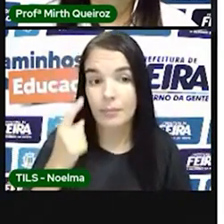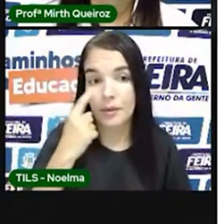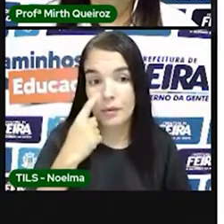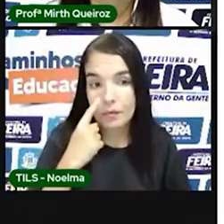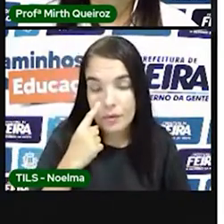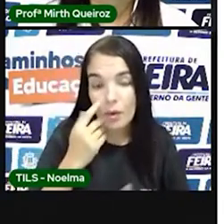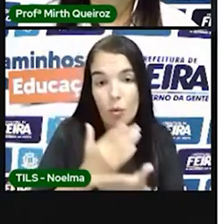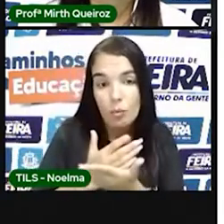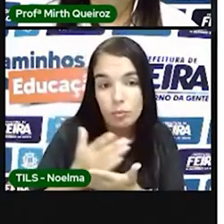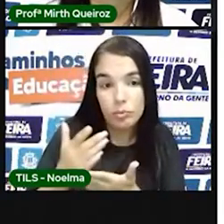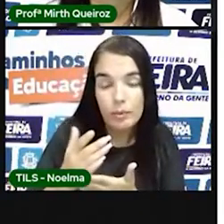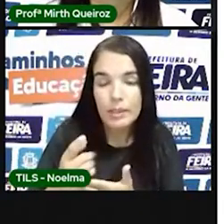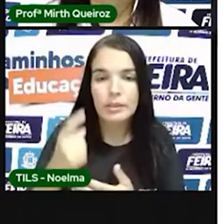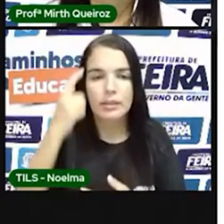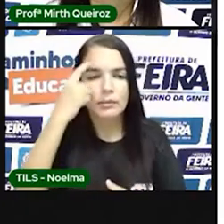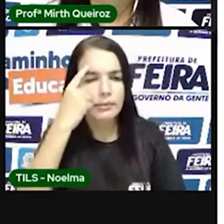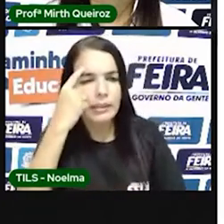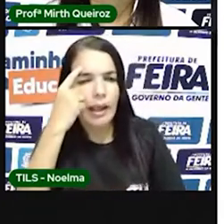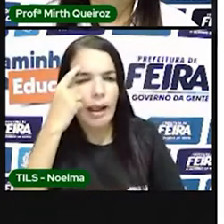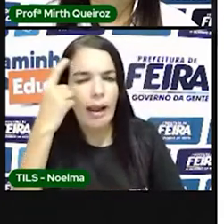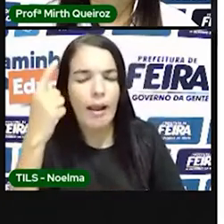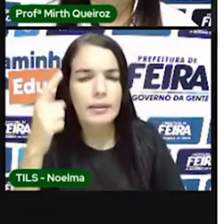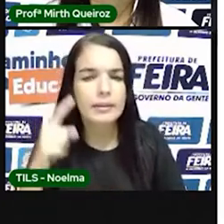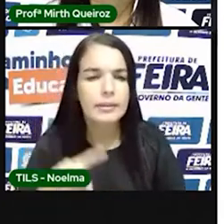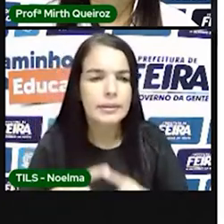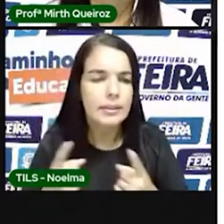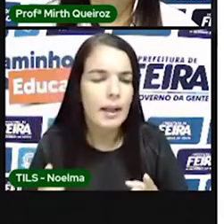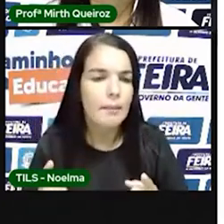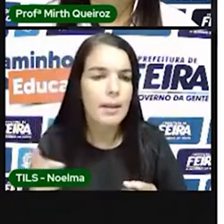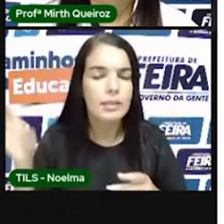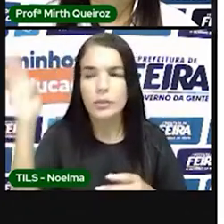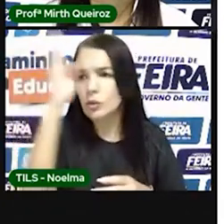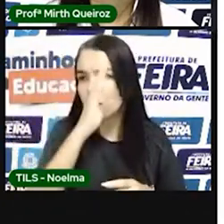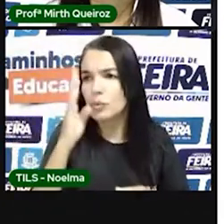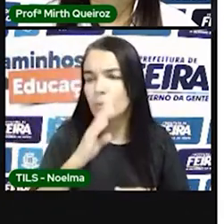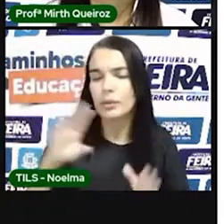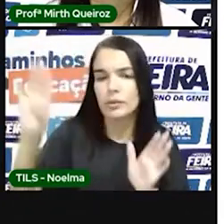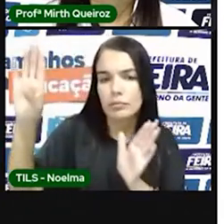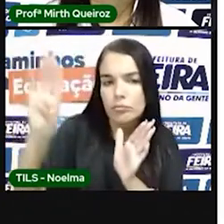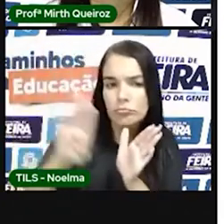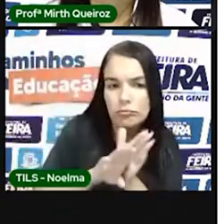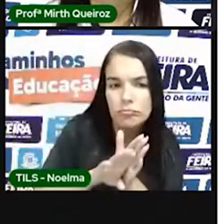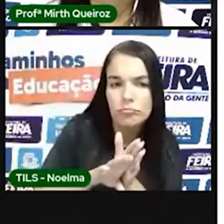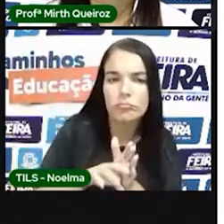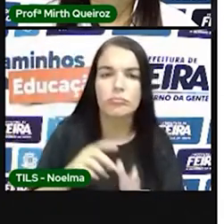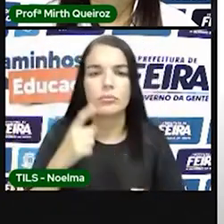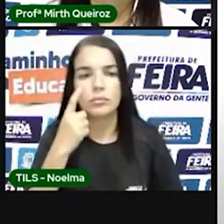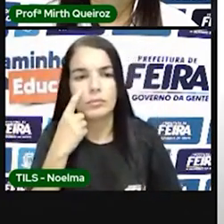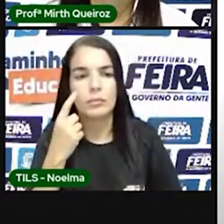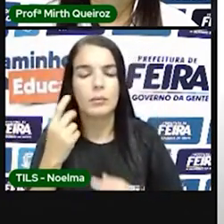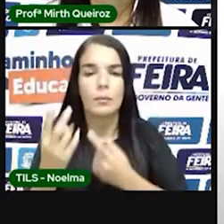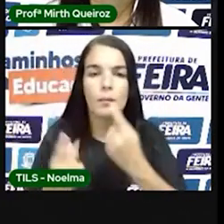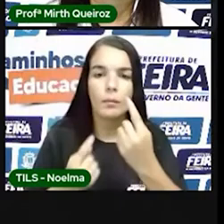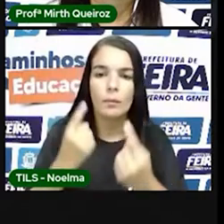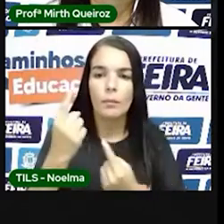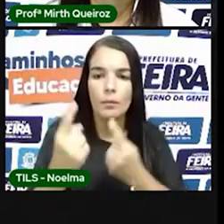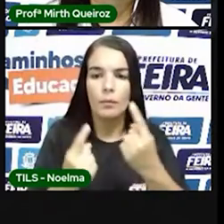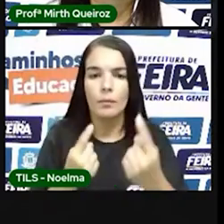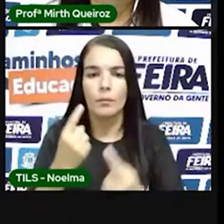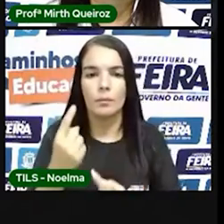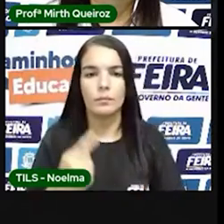Mas os ideais, não. Porém, o Brasil veio a tornar-se independente por um português, o Dom Pedro I.